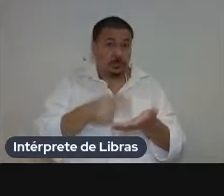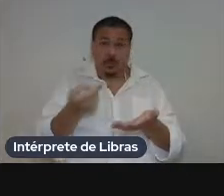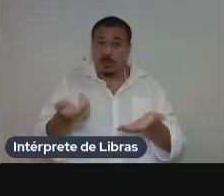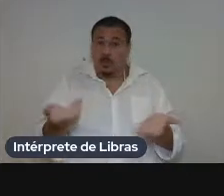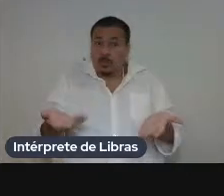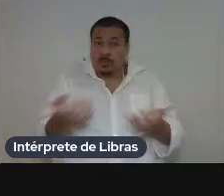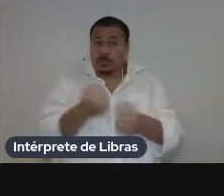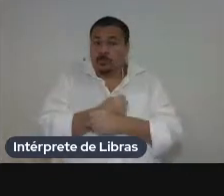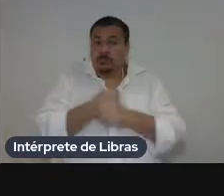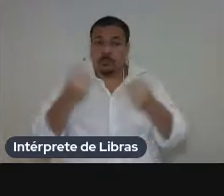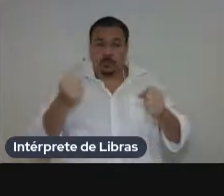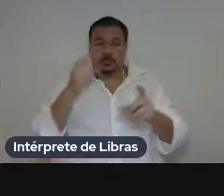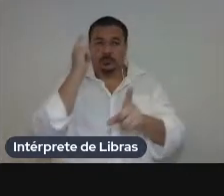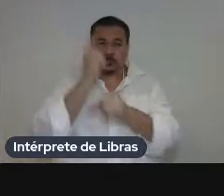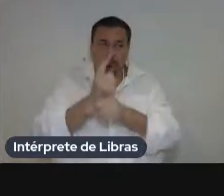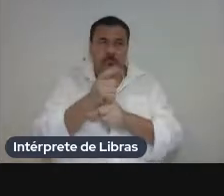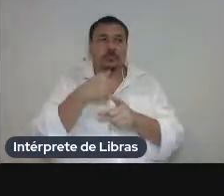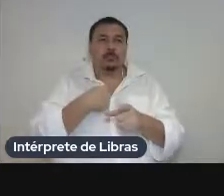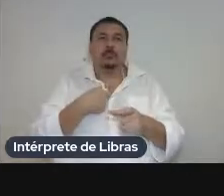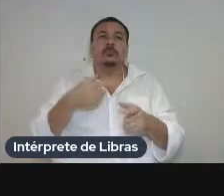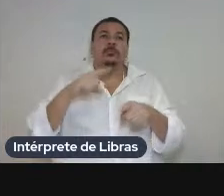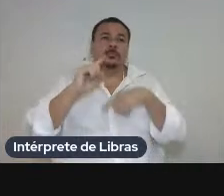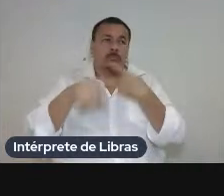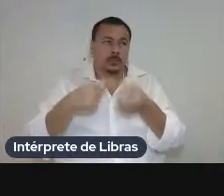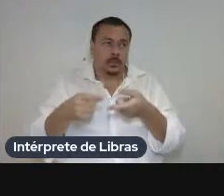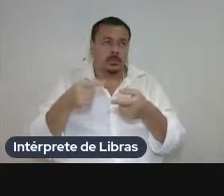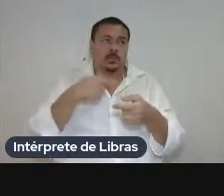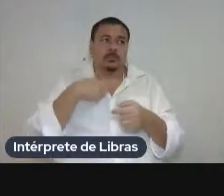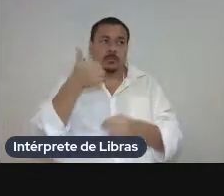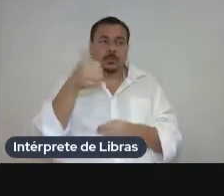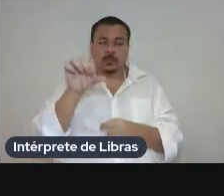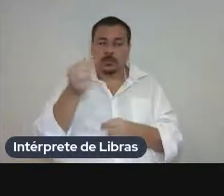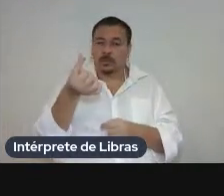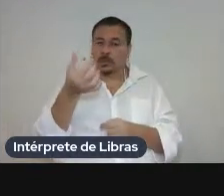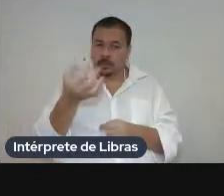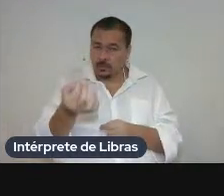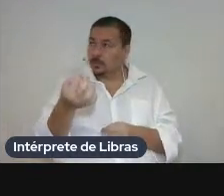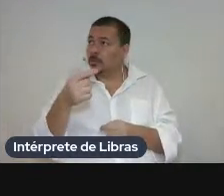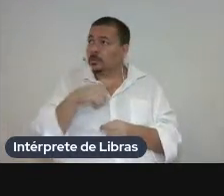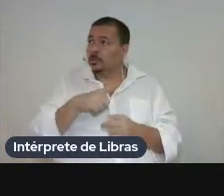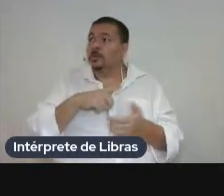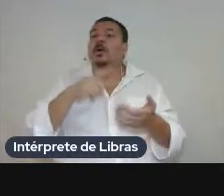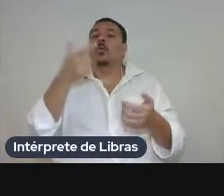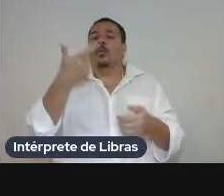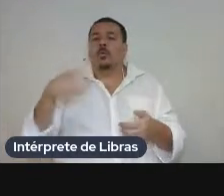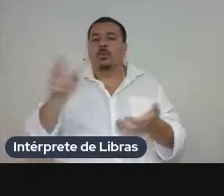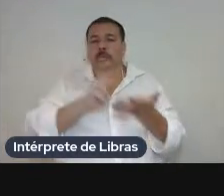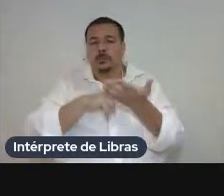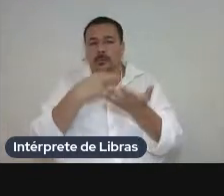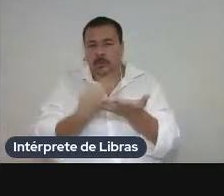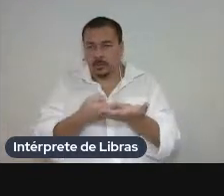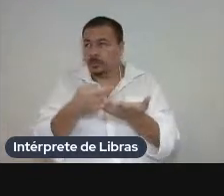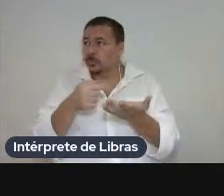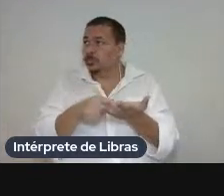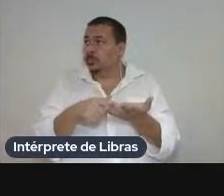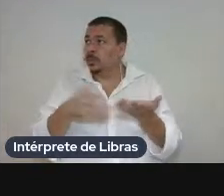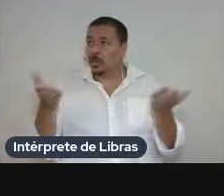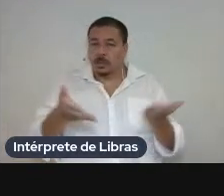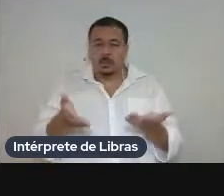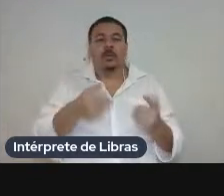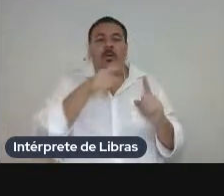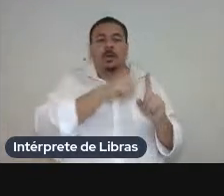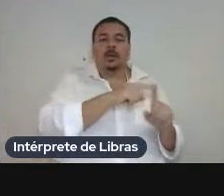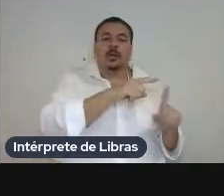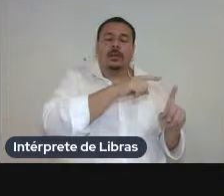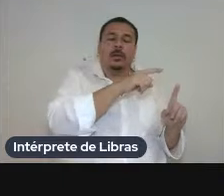e depois logo após na década de 60 temos outra tradução indireta dessa vez do